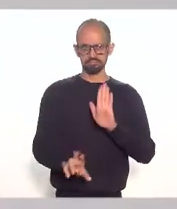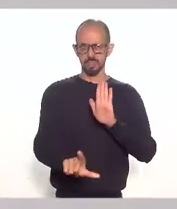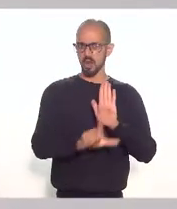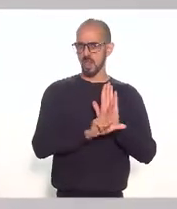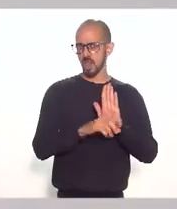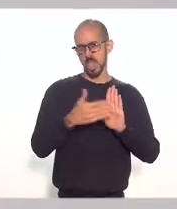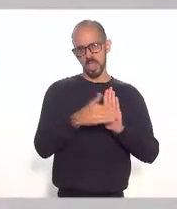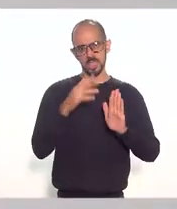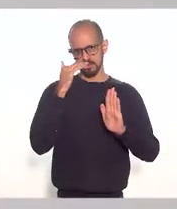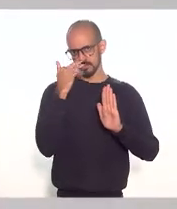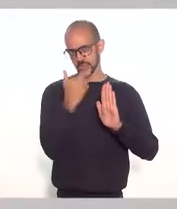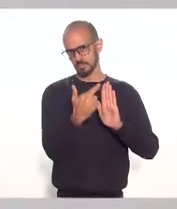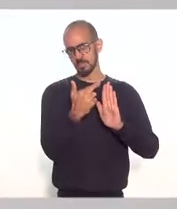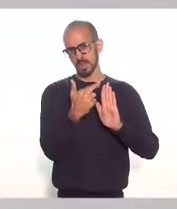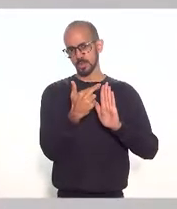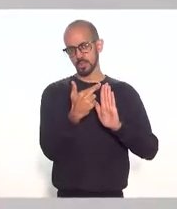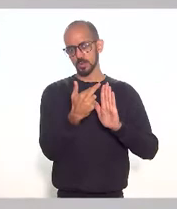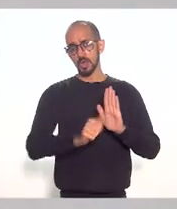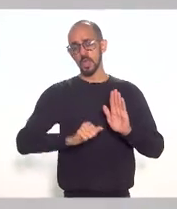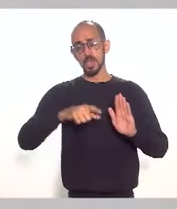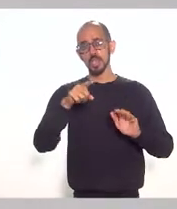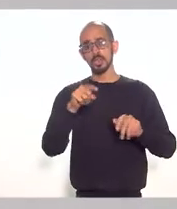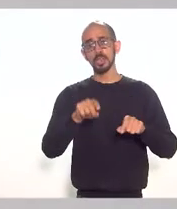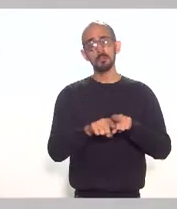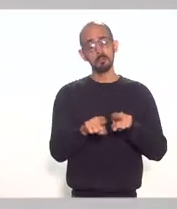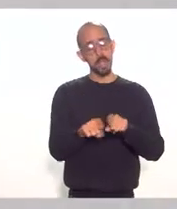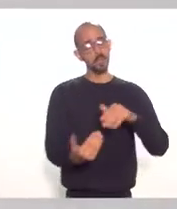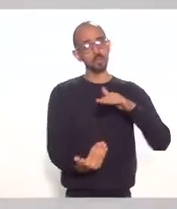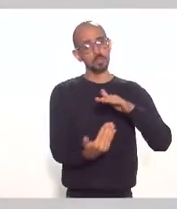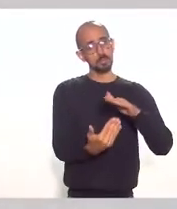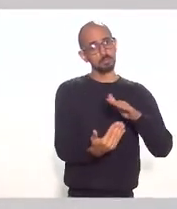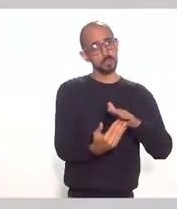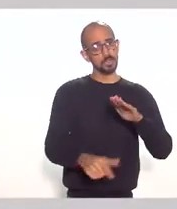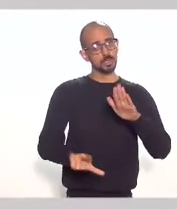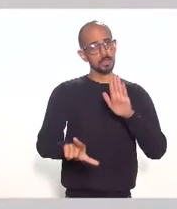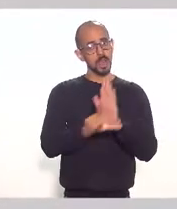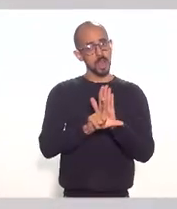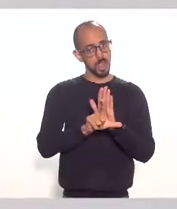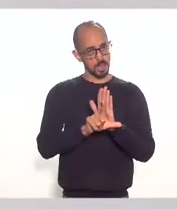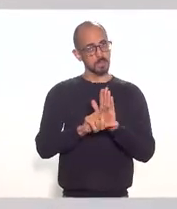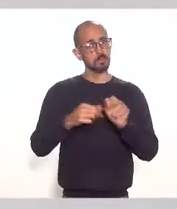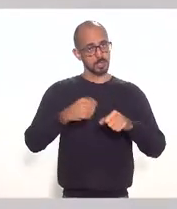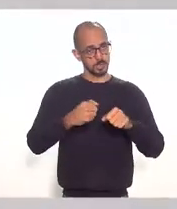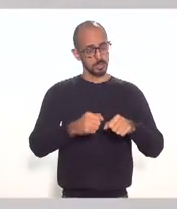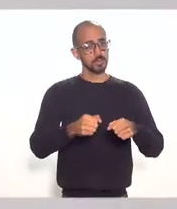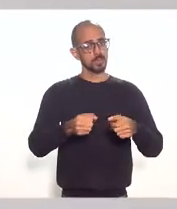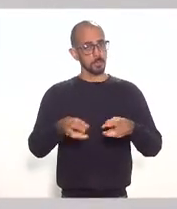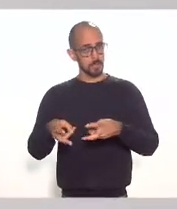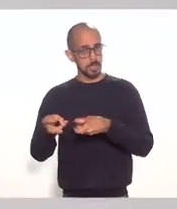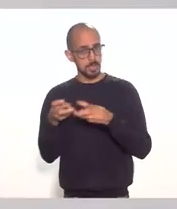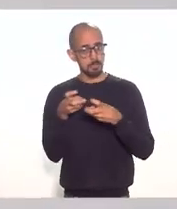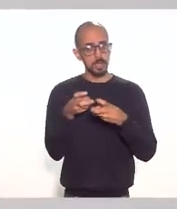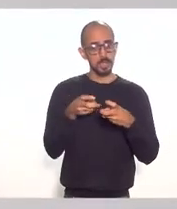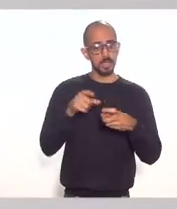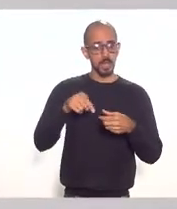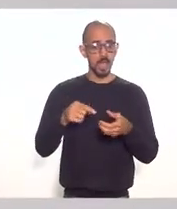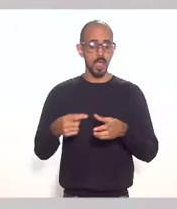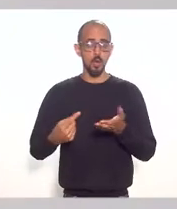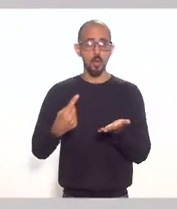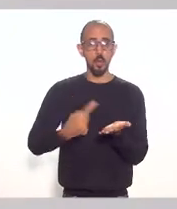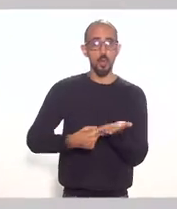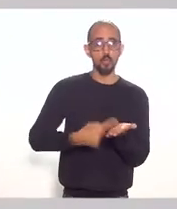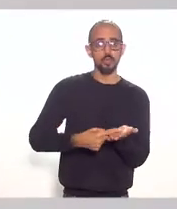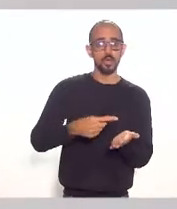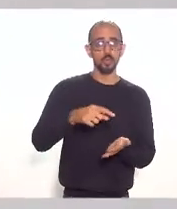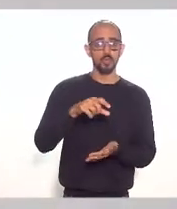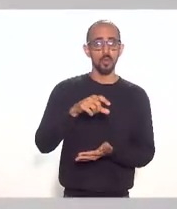limites que esse projeto de lei deve observar em razão do convênio com o FAES que ele